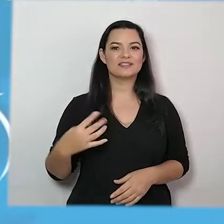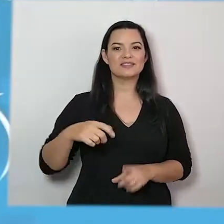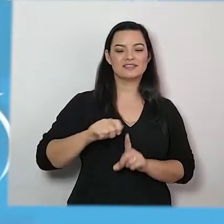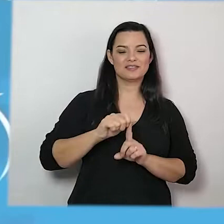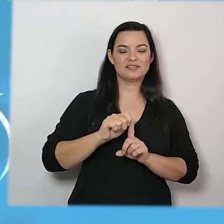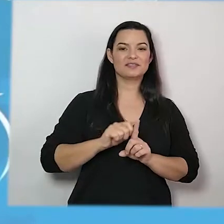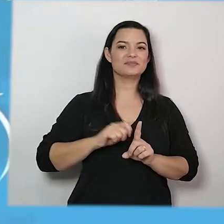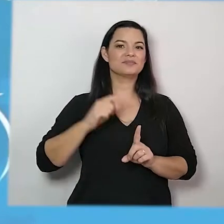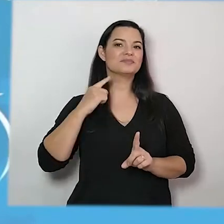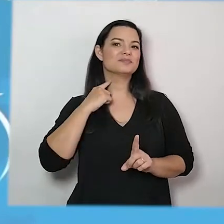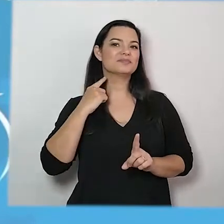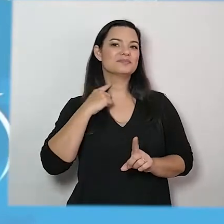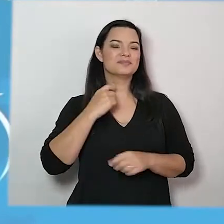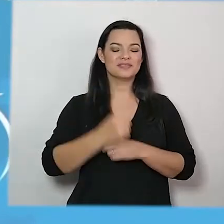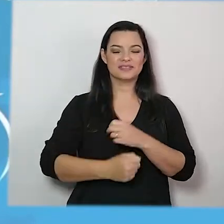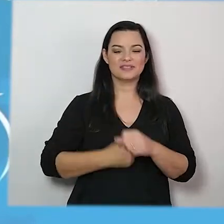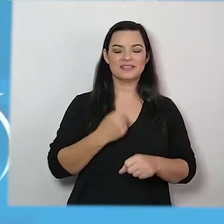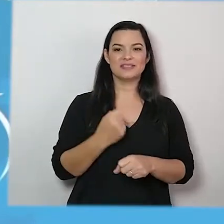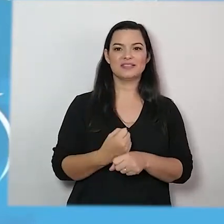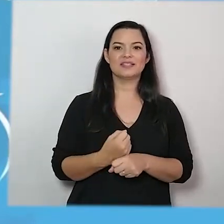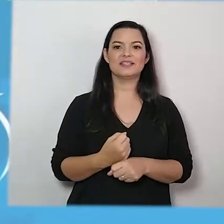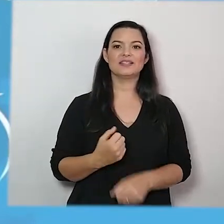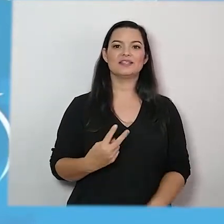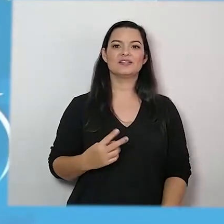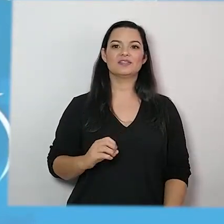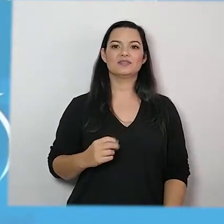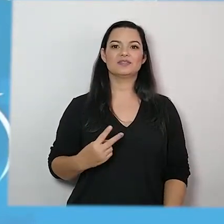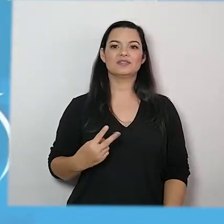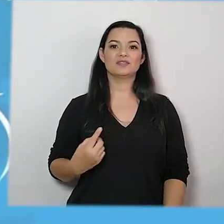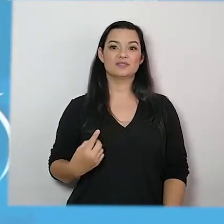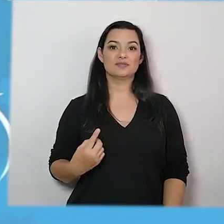5 de 2021, sexta-feira.